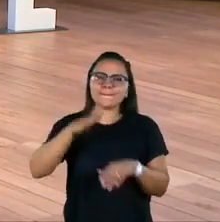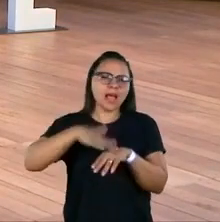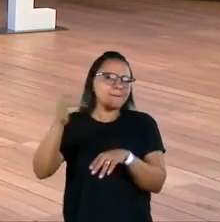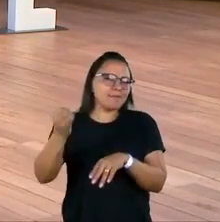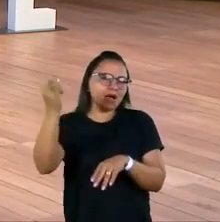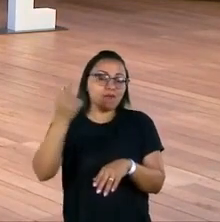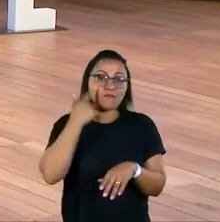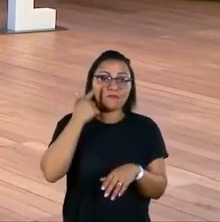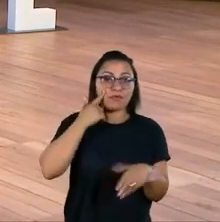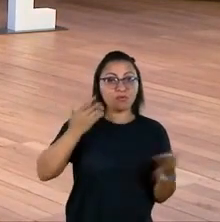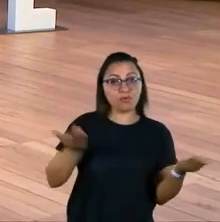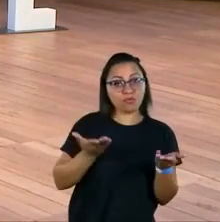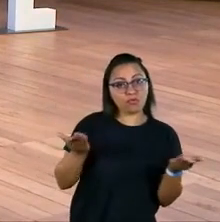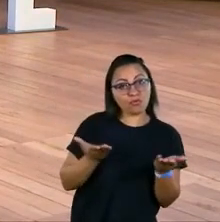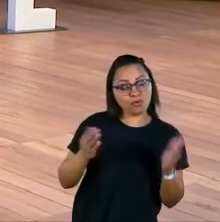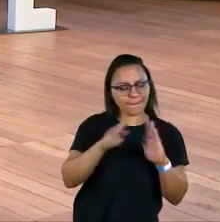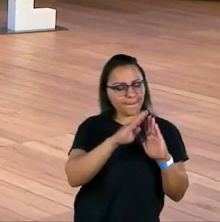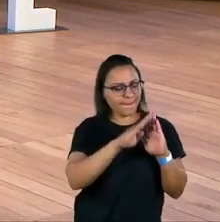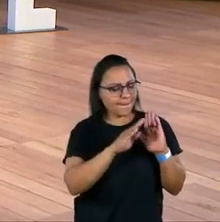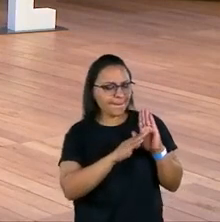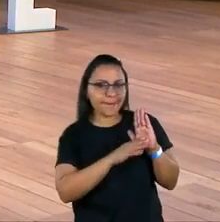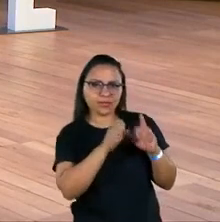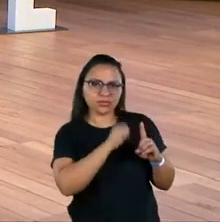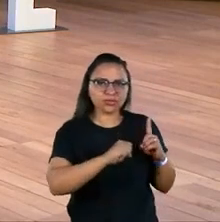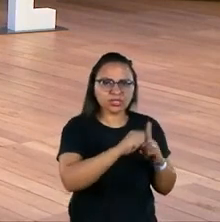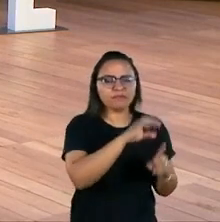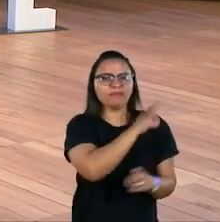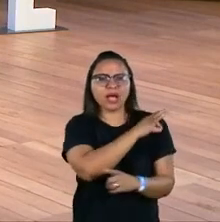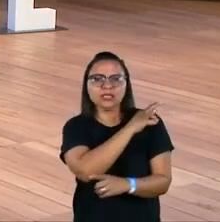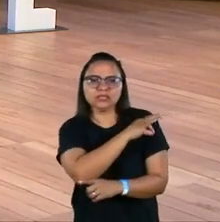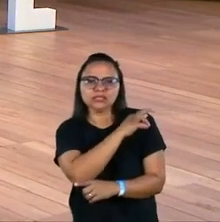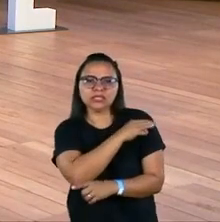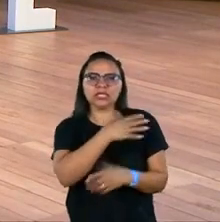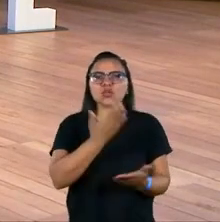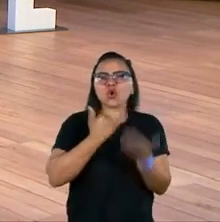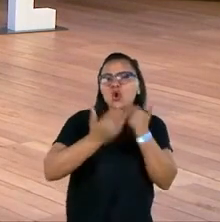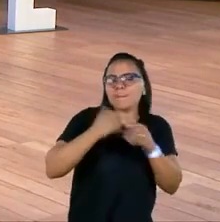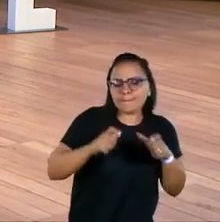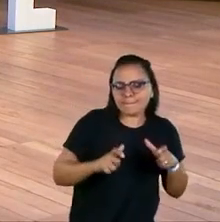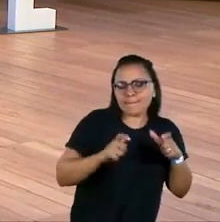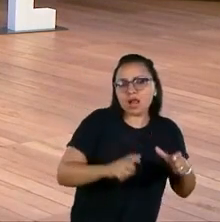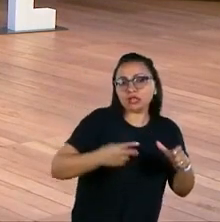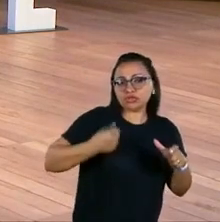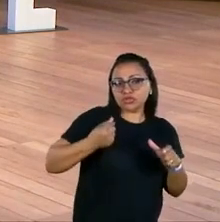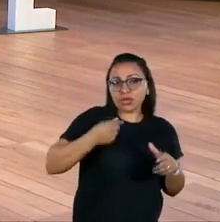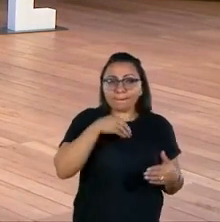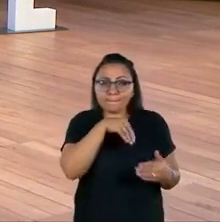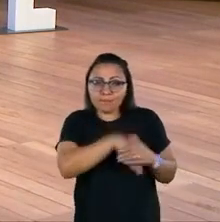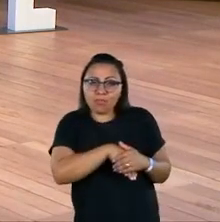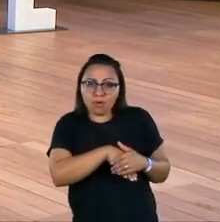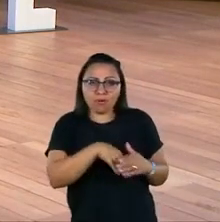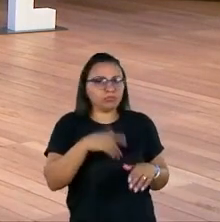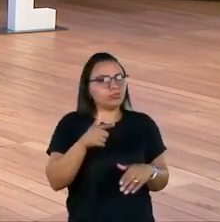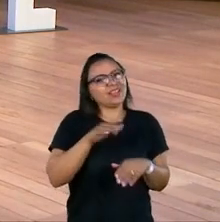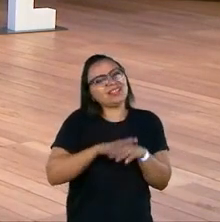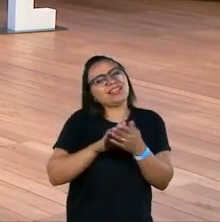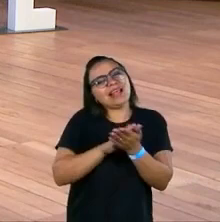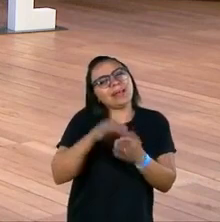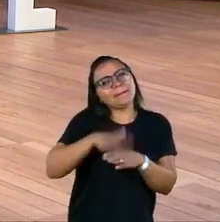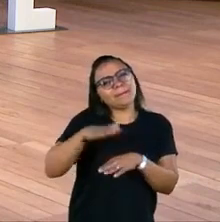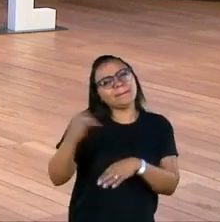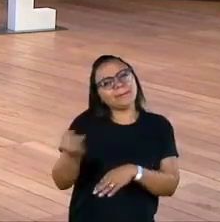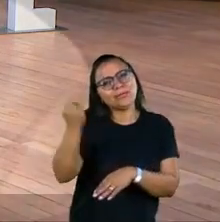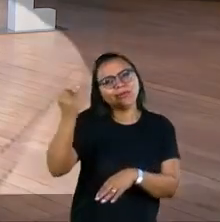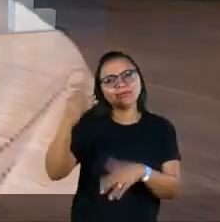hoje, se você for olhar, a grande agenda da sociedade é vacina no braço, comida no prato e dinheiro no bolso, não tem nada mais importante do que isso.